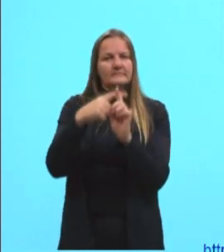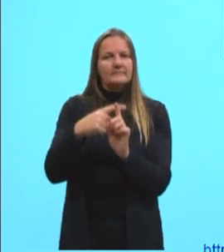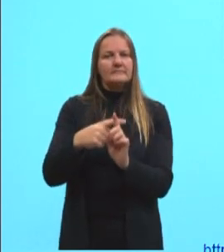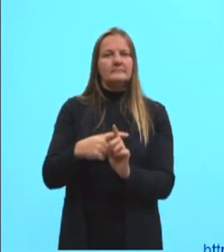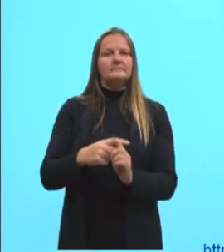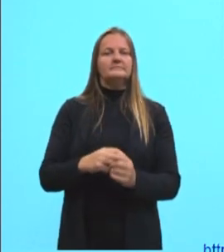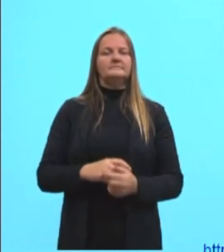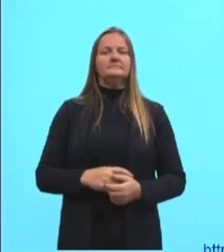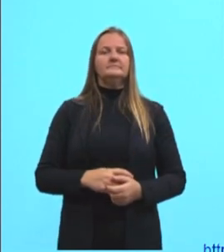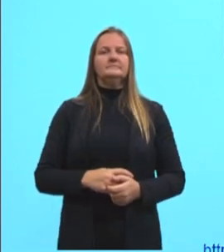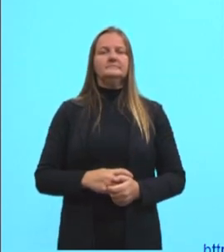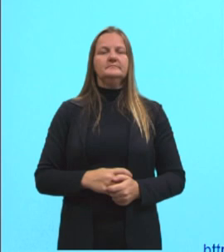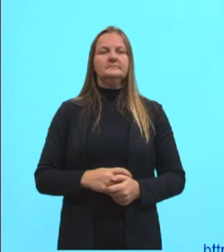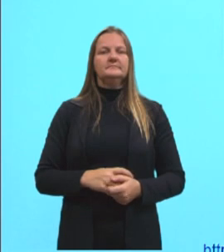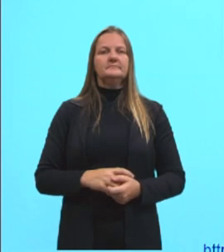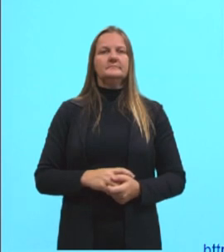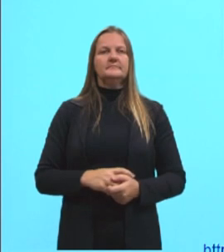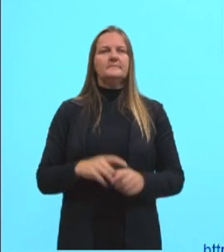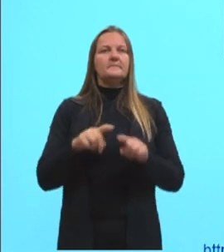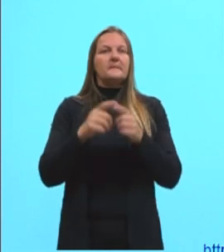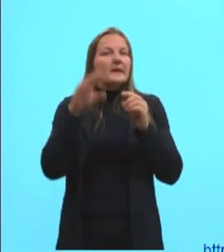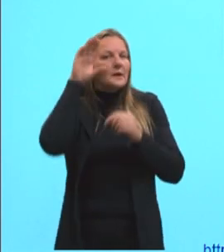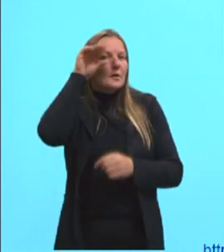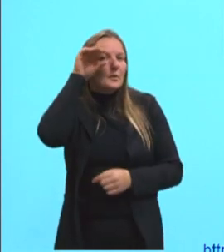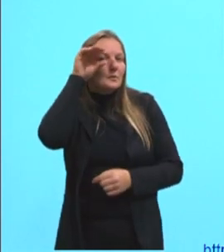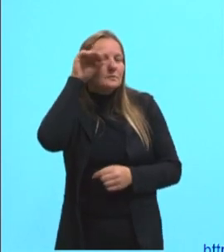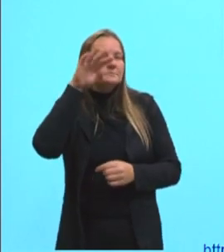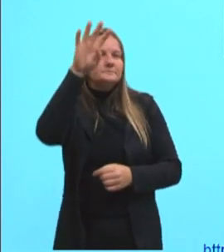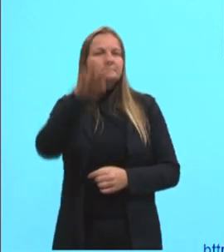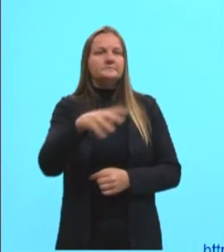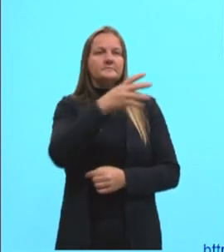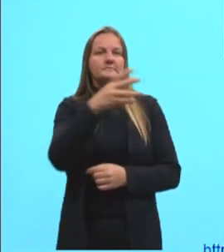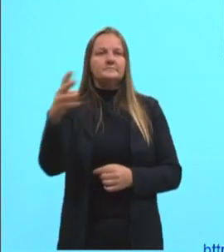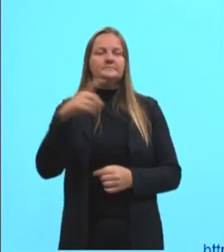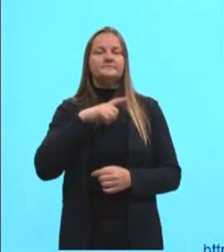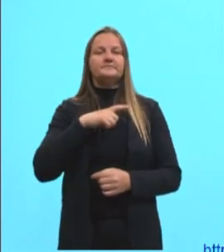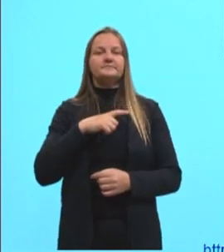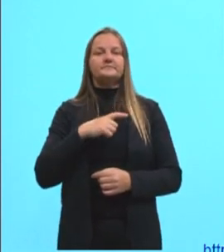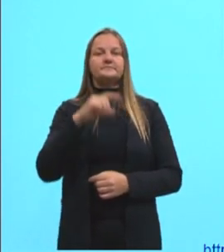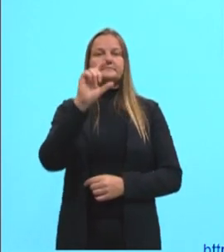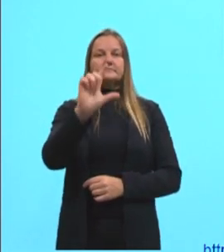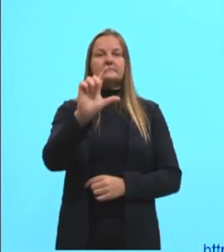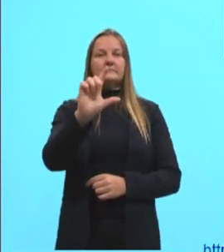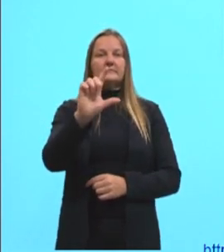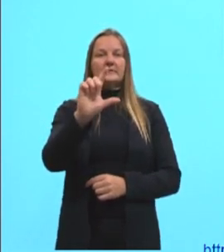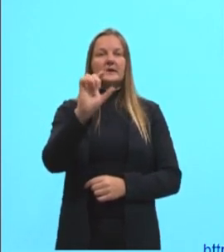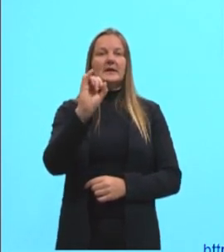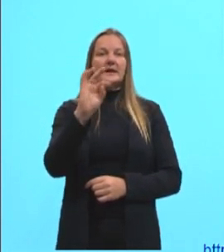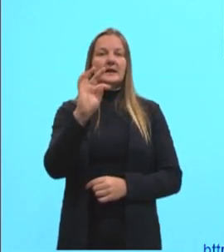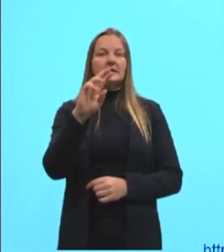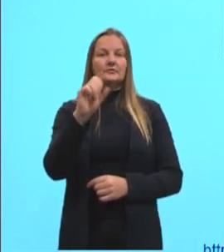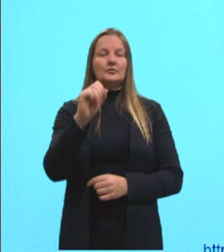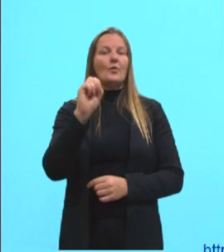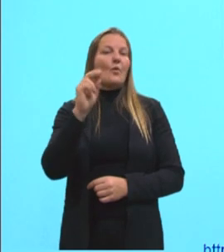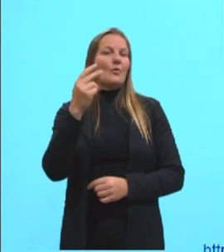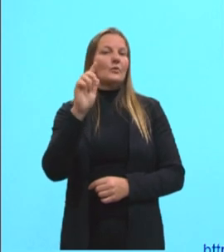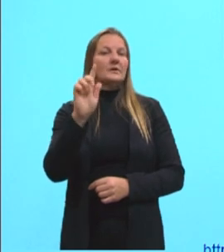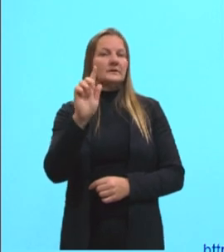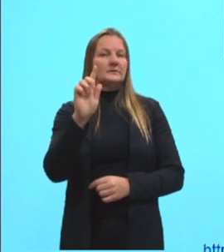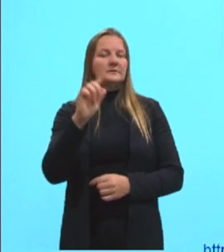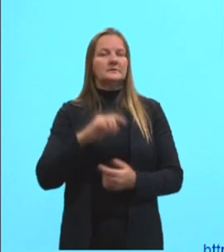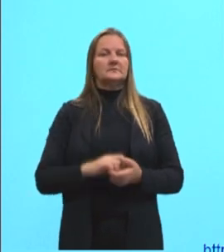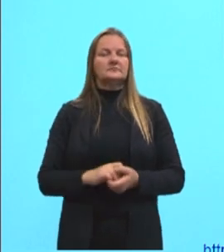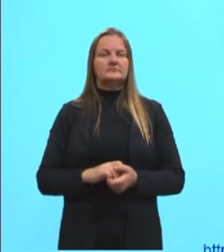submúltiplos, mas observem que quando eu tenho unidade litro ou unidade grama, o